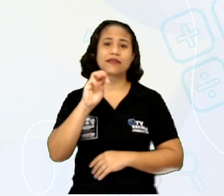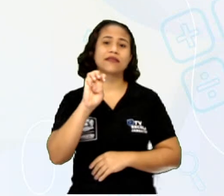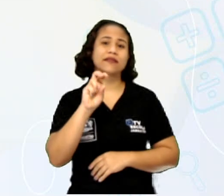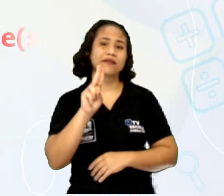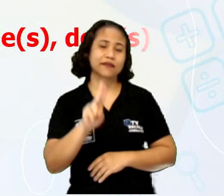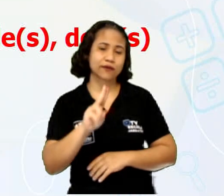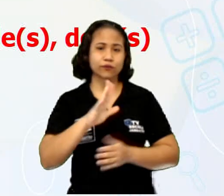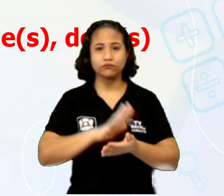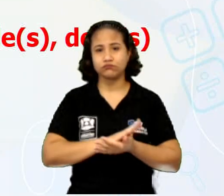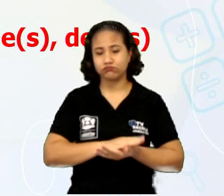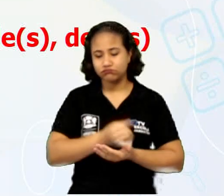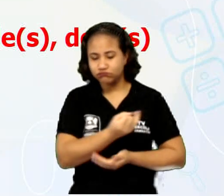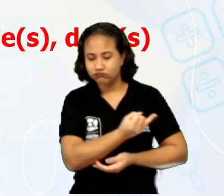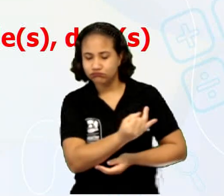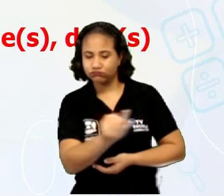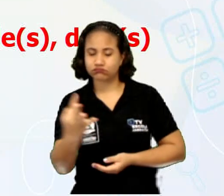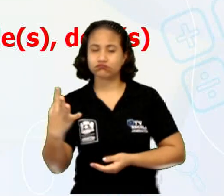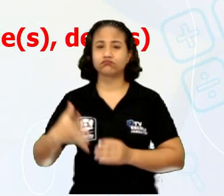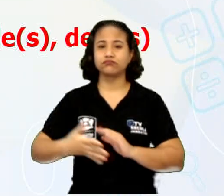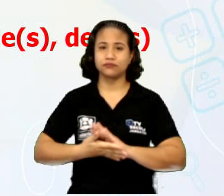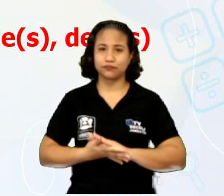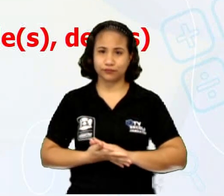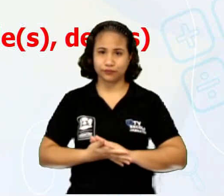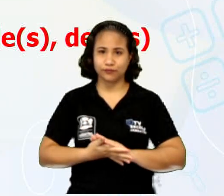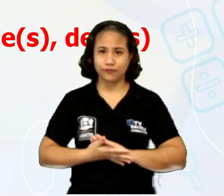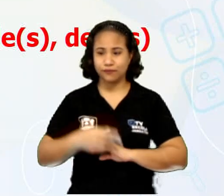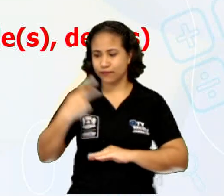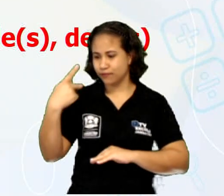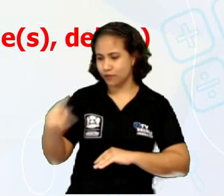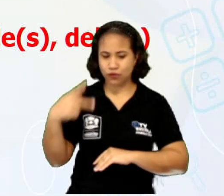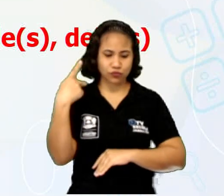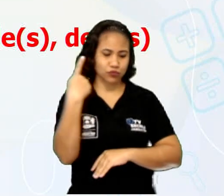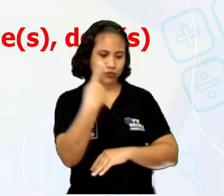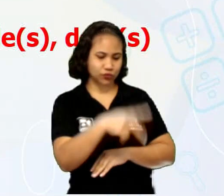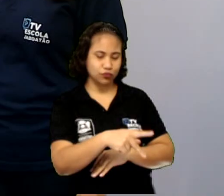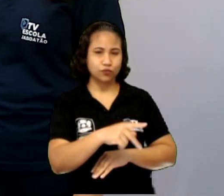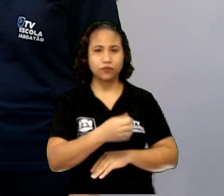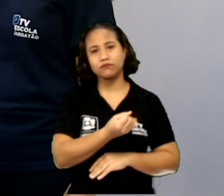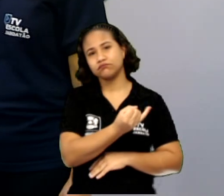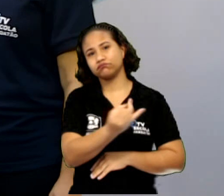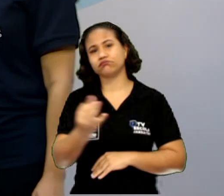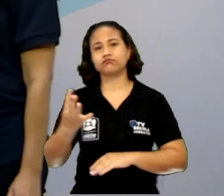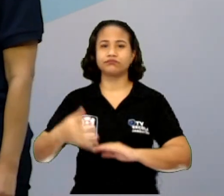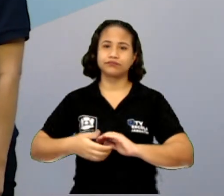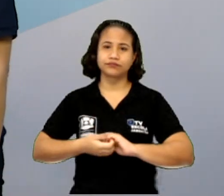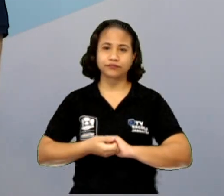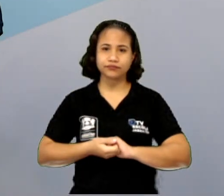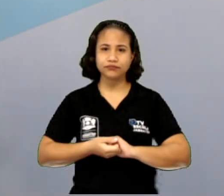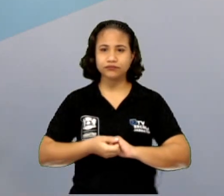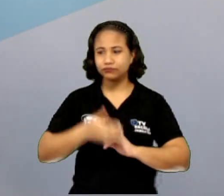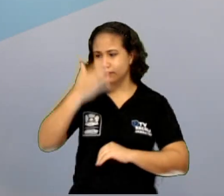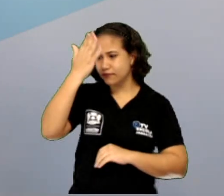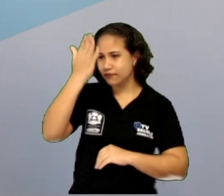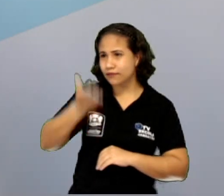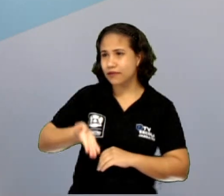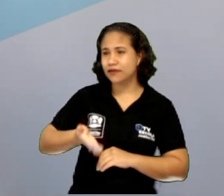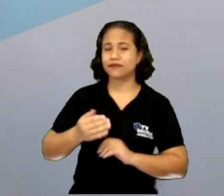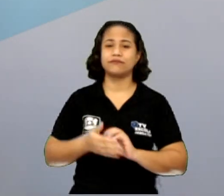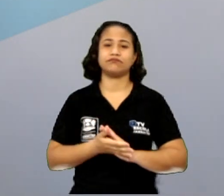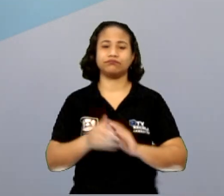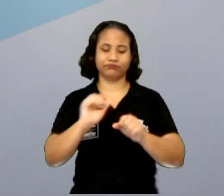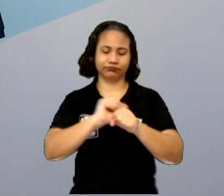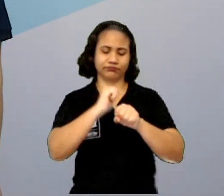E, their, seu, seu, dele ou dela e no plural. Então, esses adjetivos possessivos,